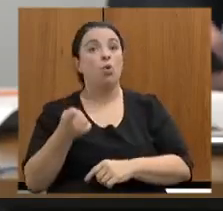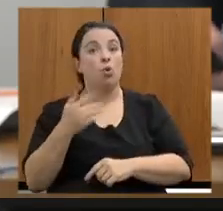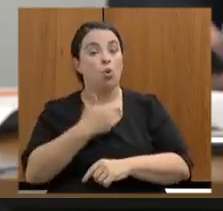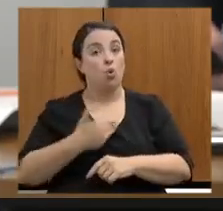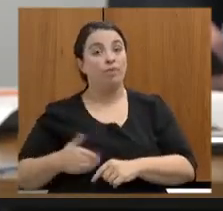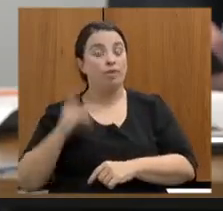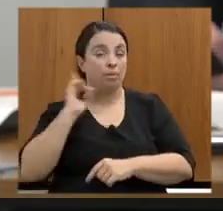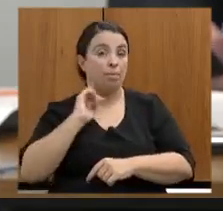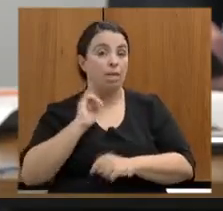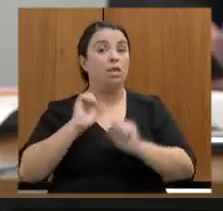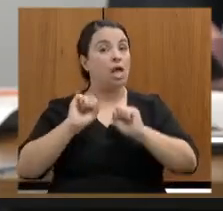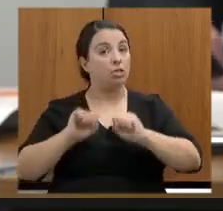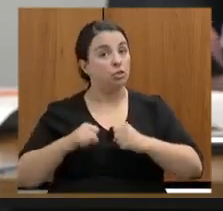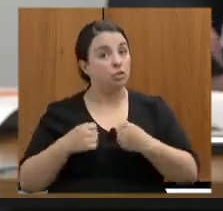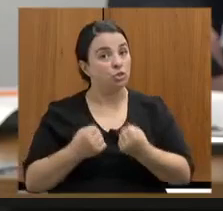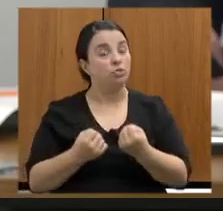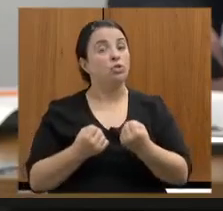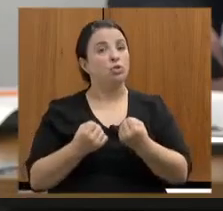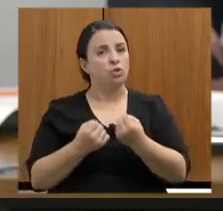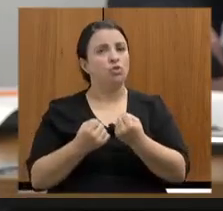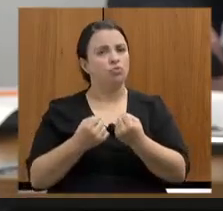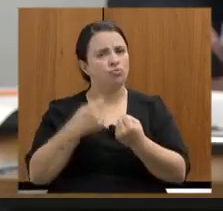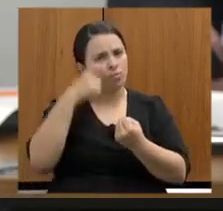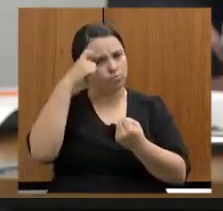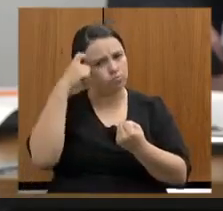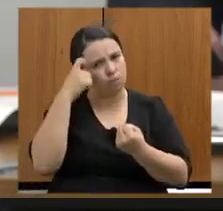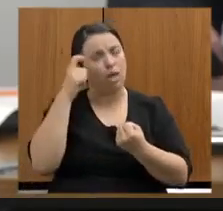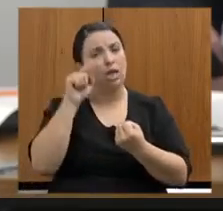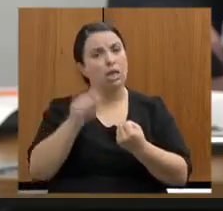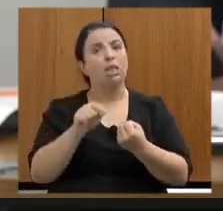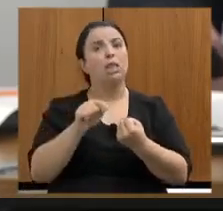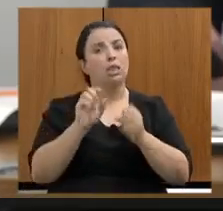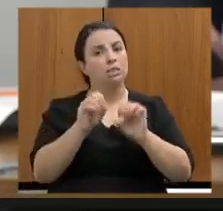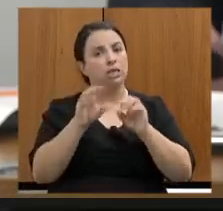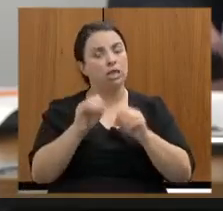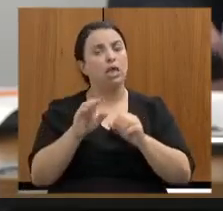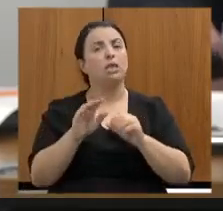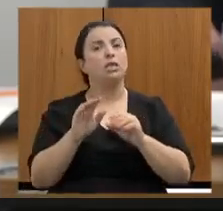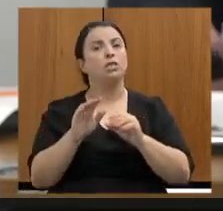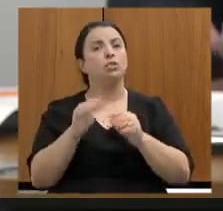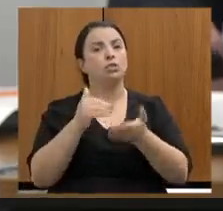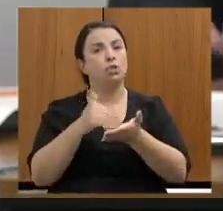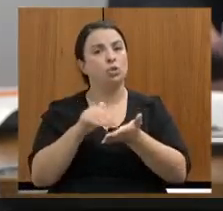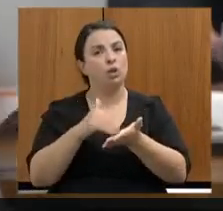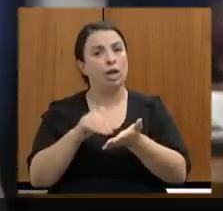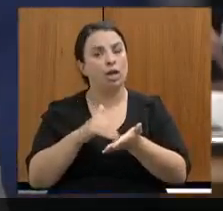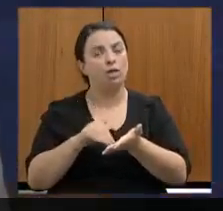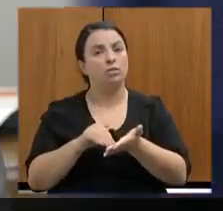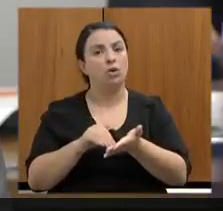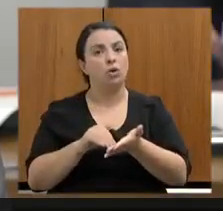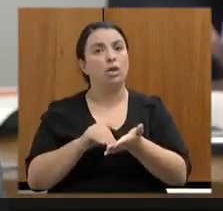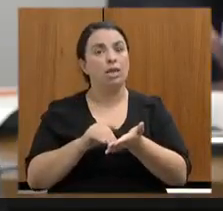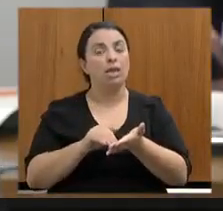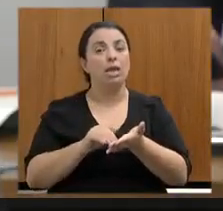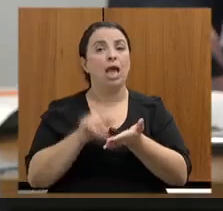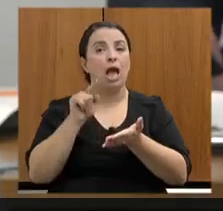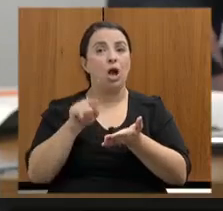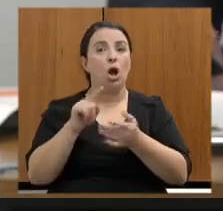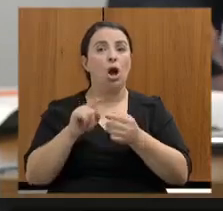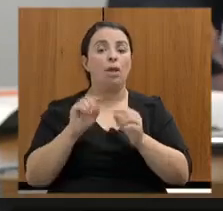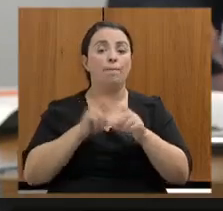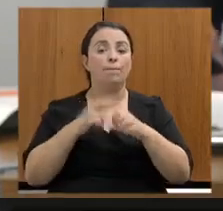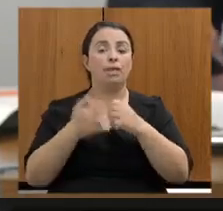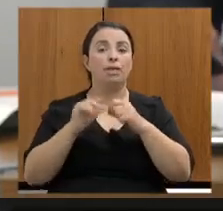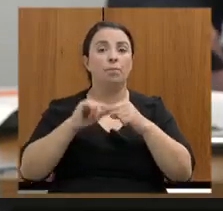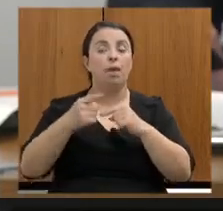fazendo e a Secretaria de Estado de Educação nesse contexto de pós-pandemia. Sondagem, nivelamento,